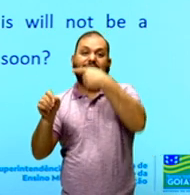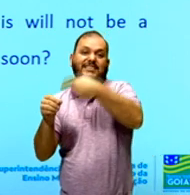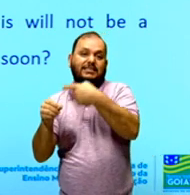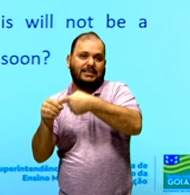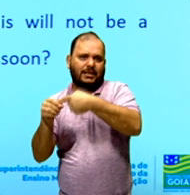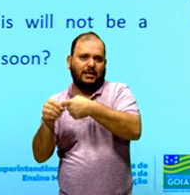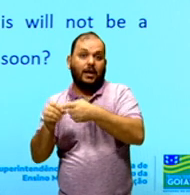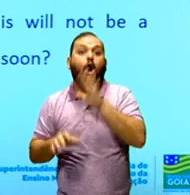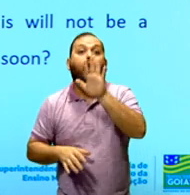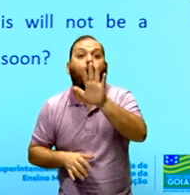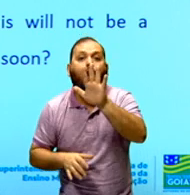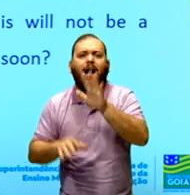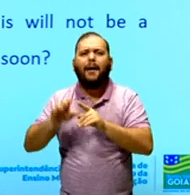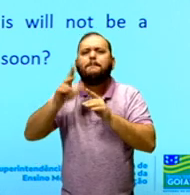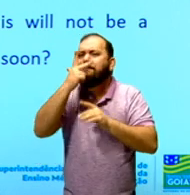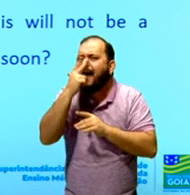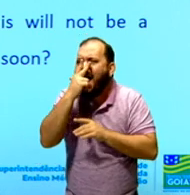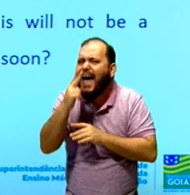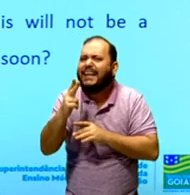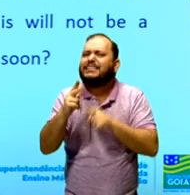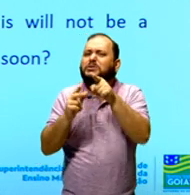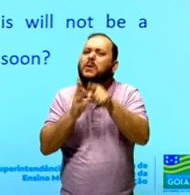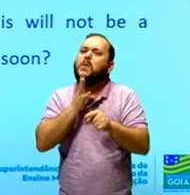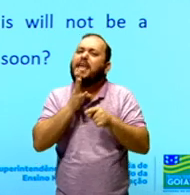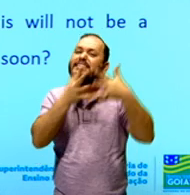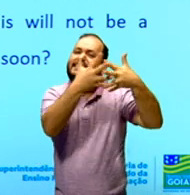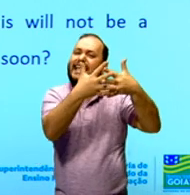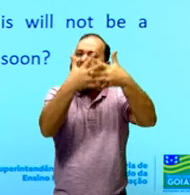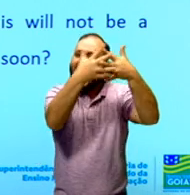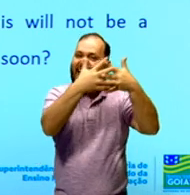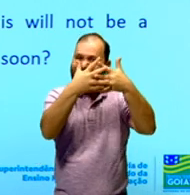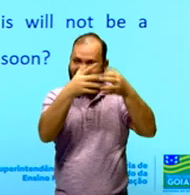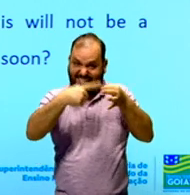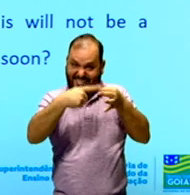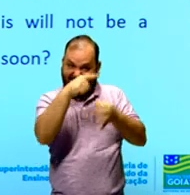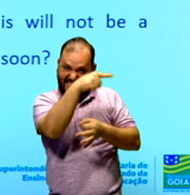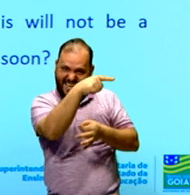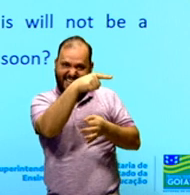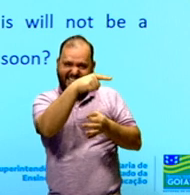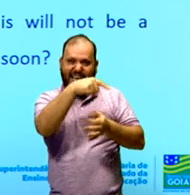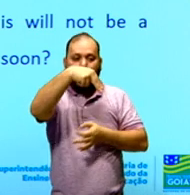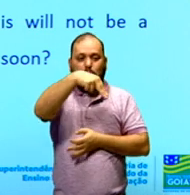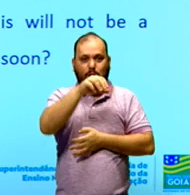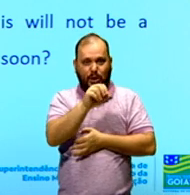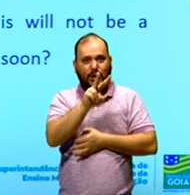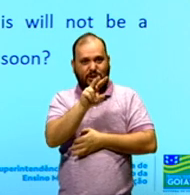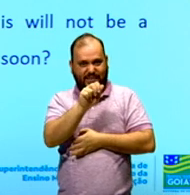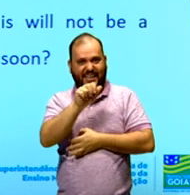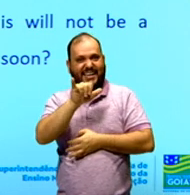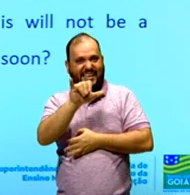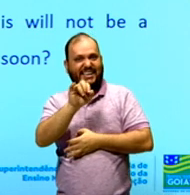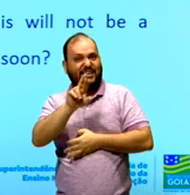é a Nova York. Inclusive, a cidade de Nova York, que fica nos Estados Unidos, ela recebeu o nome de York, de